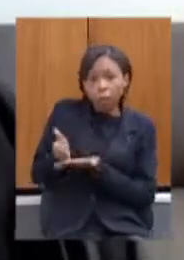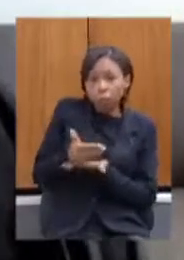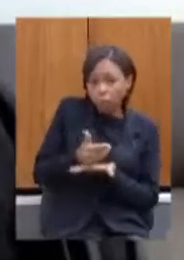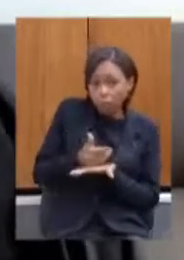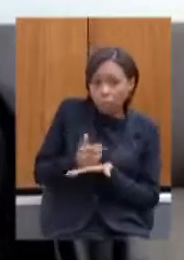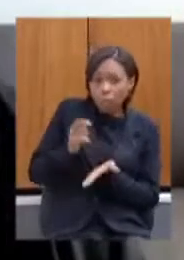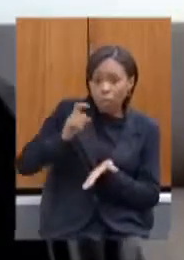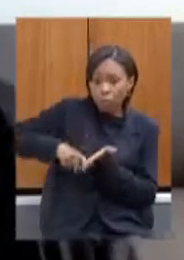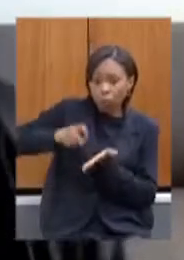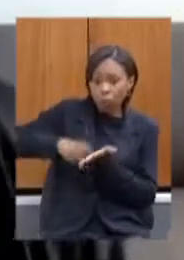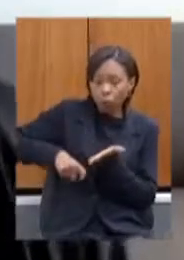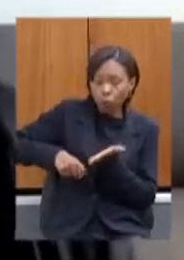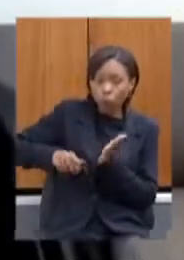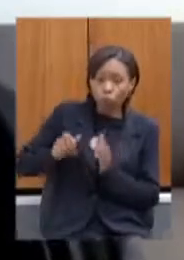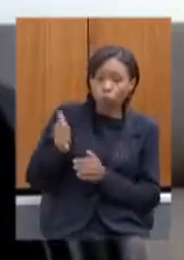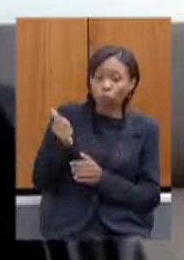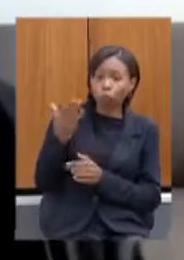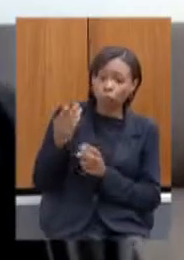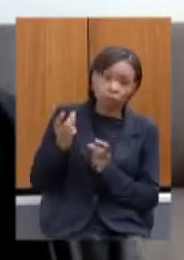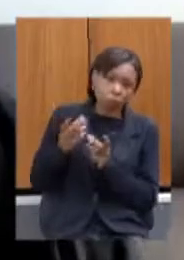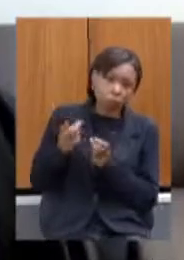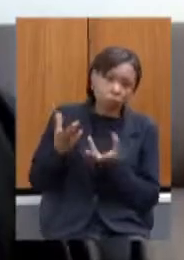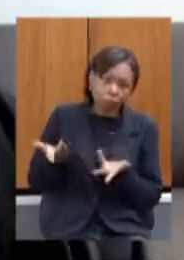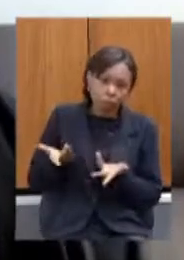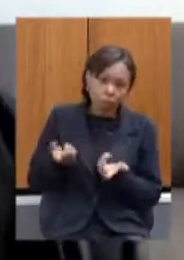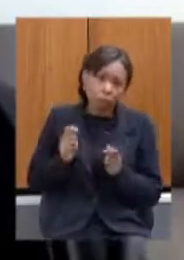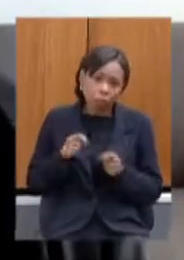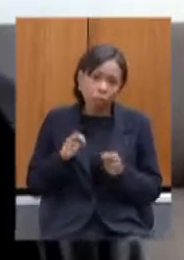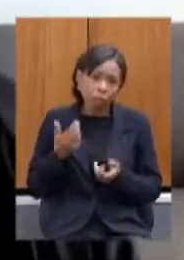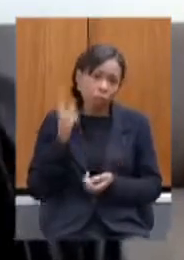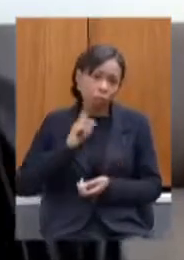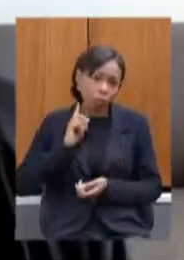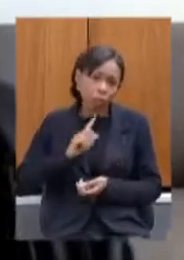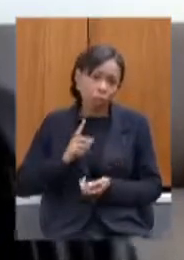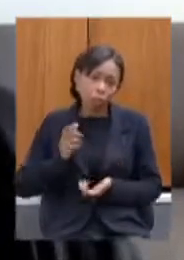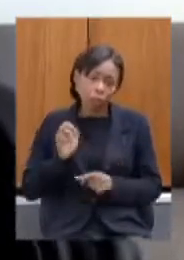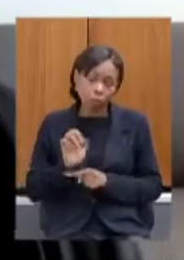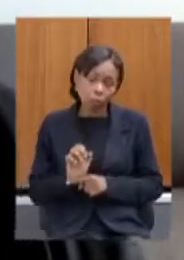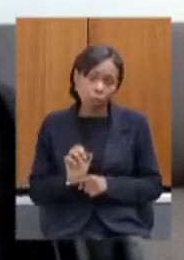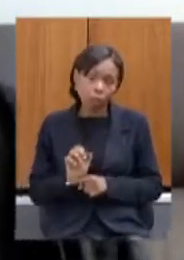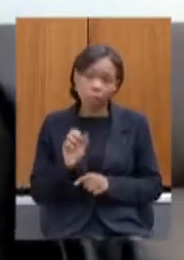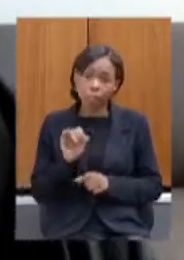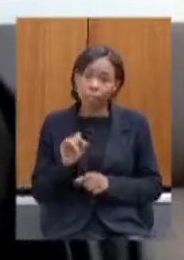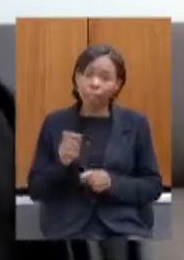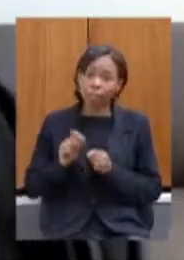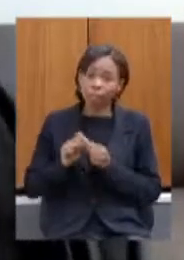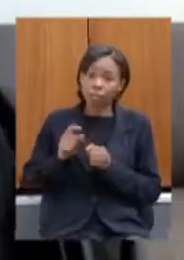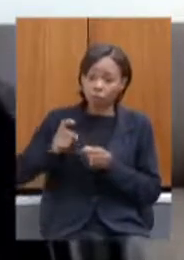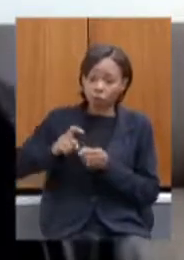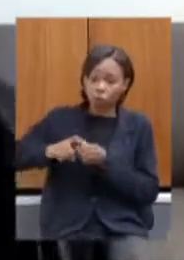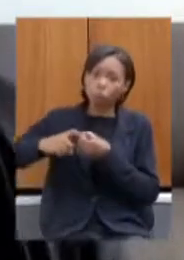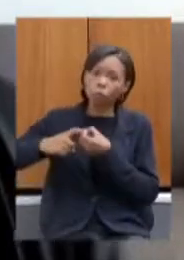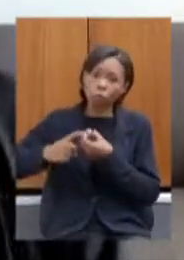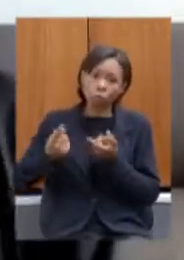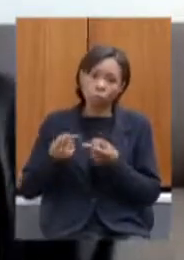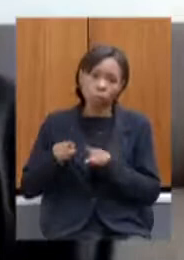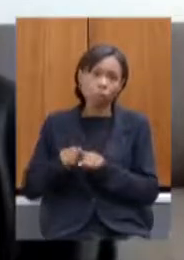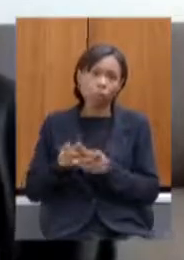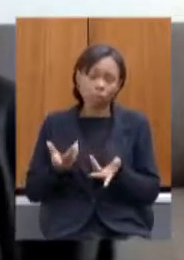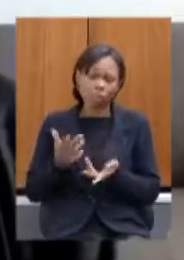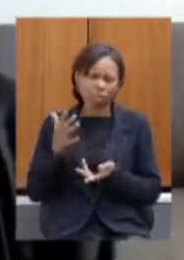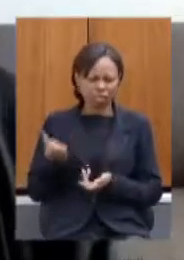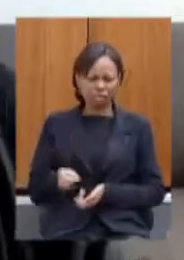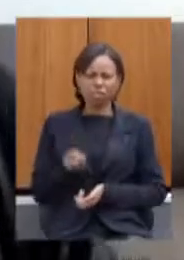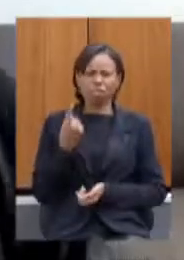coisa para a rigidez fiscal pode ser para o estado inclusive basta fazer um convênio eu acho um absurdo o ouro ter saído de